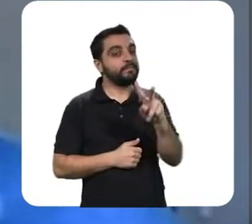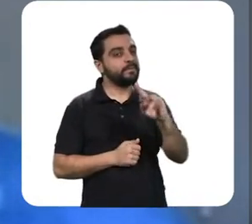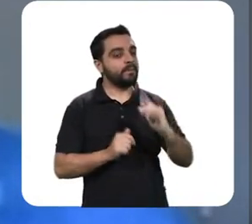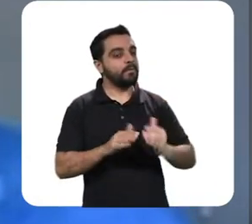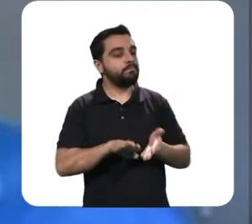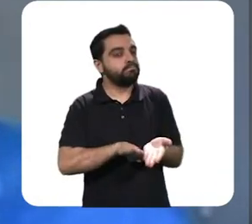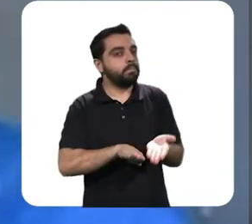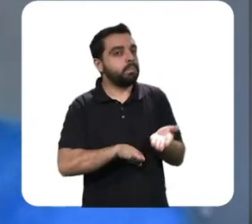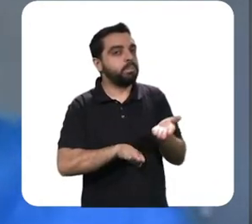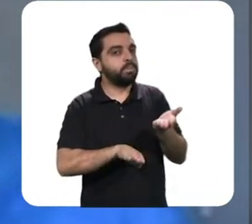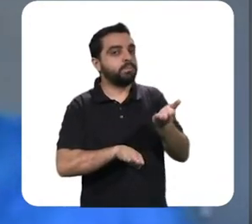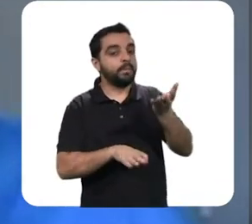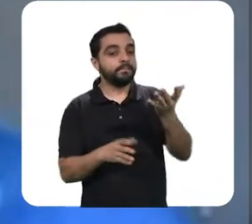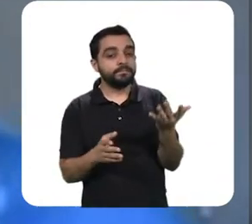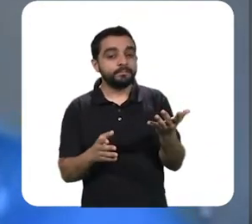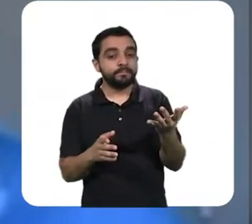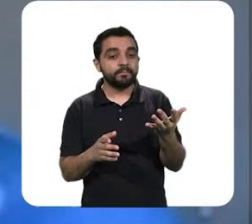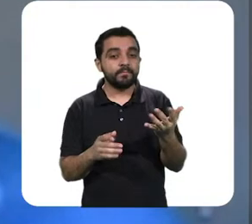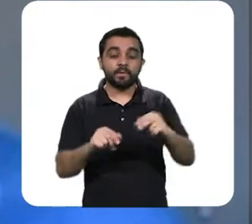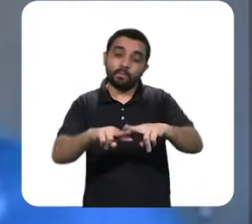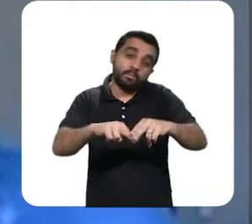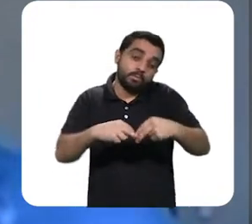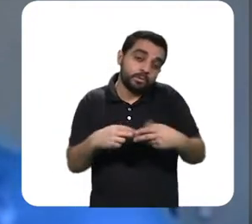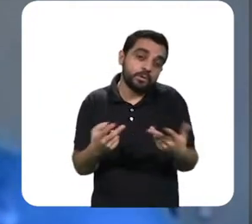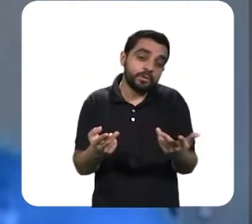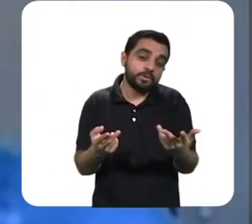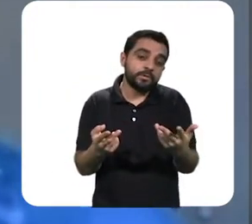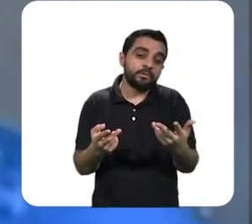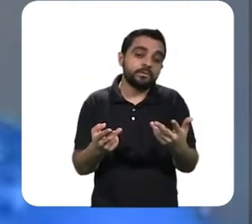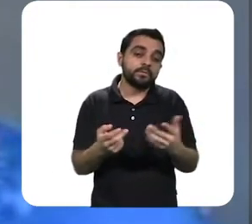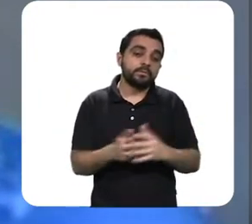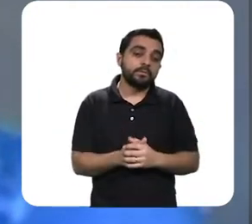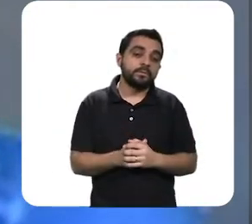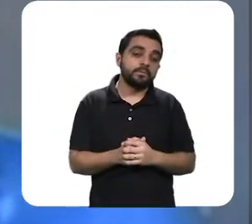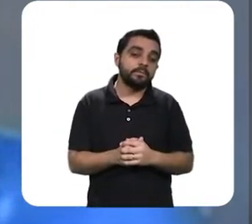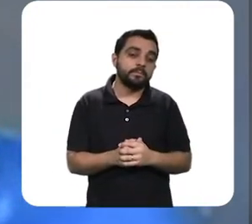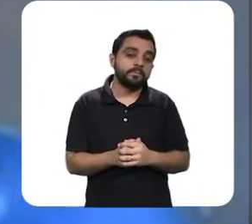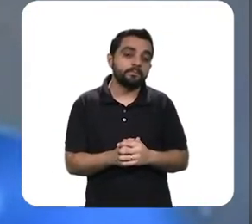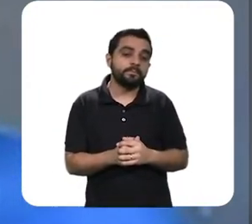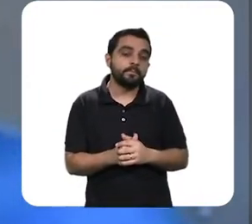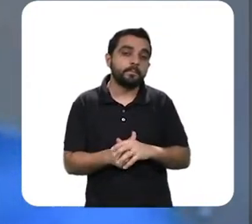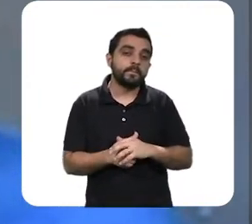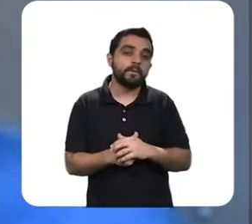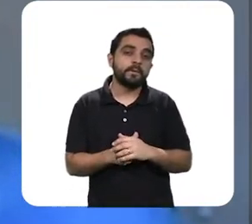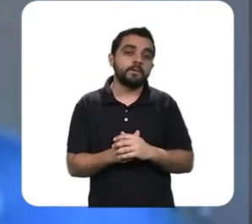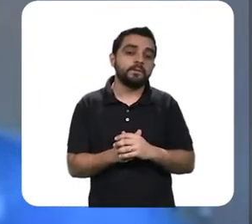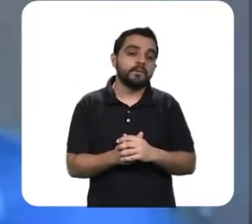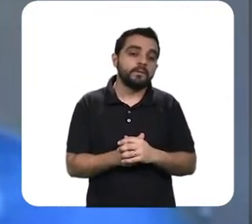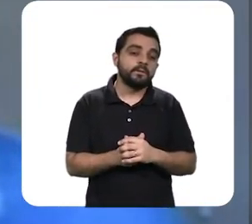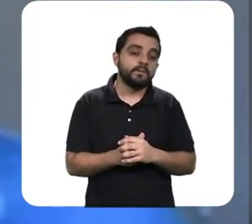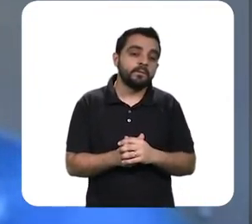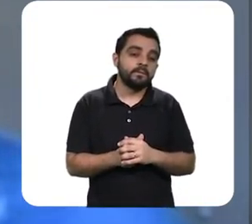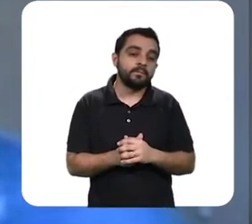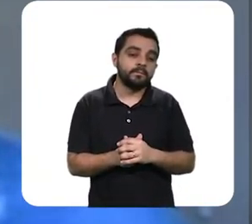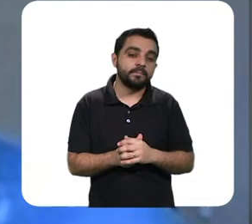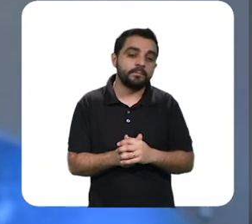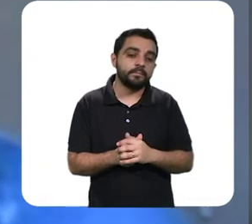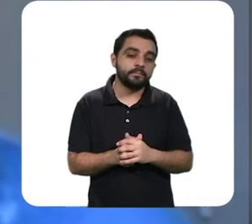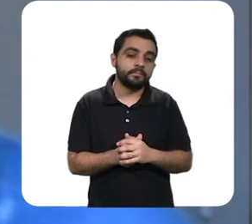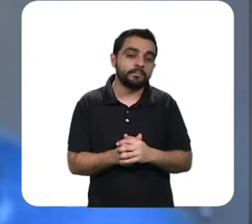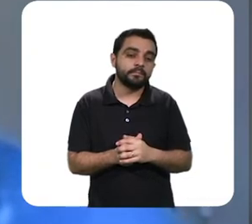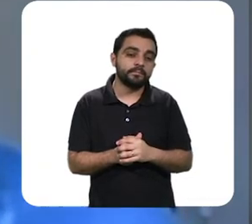e e produtos que a Cota Cota Branca está funcionando em torno de 200 mil a 400 mil